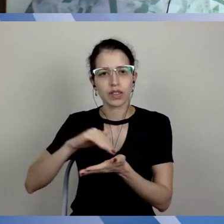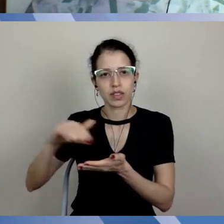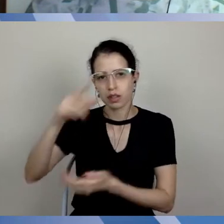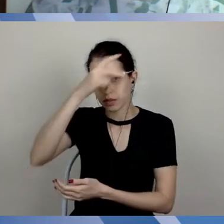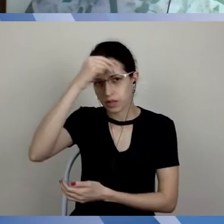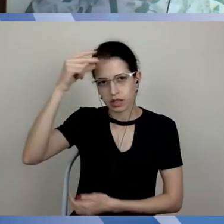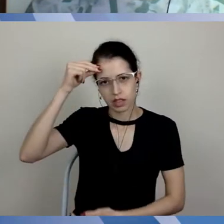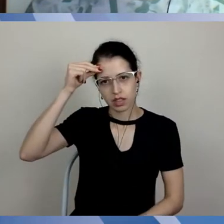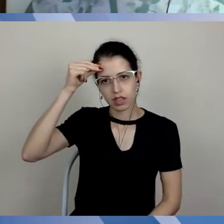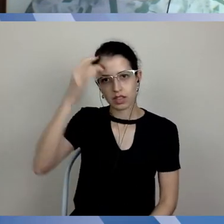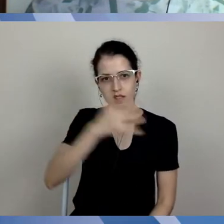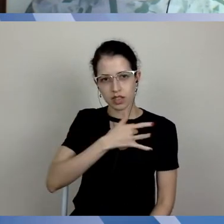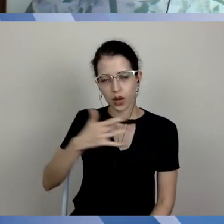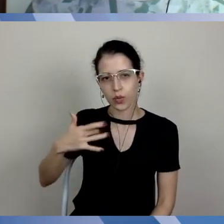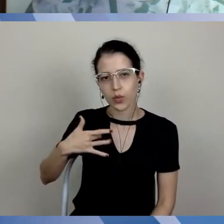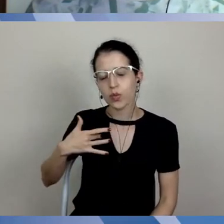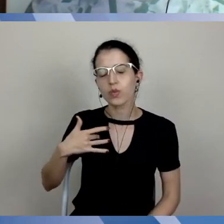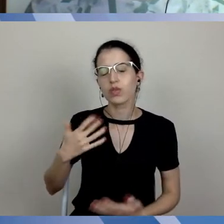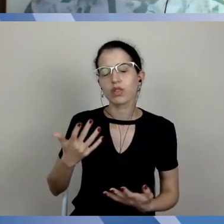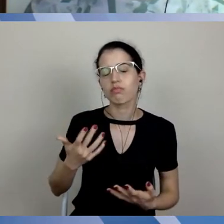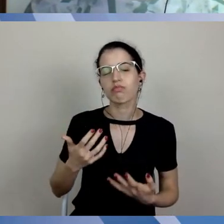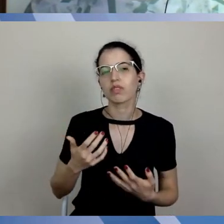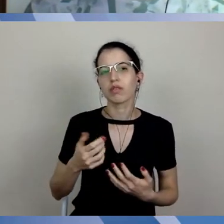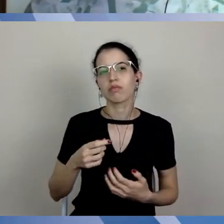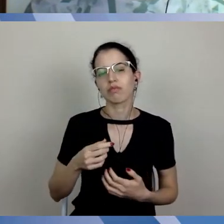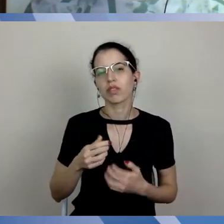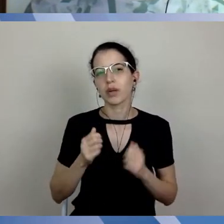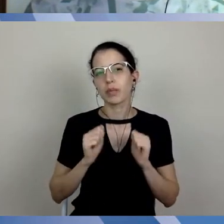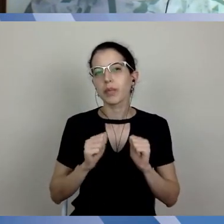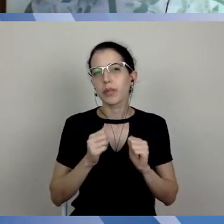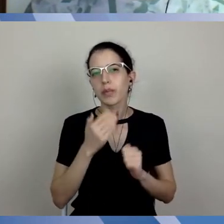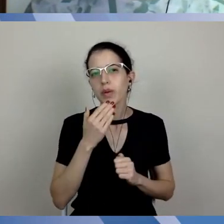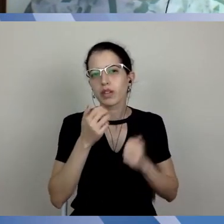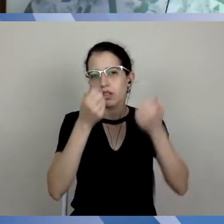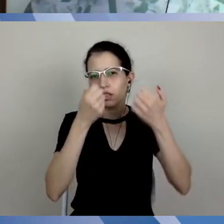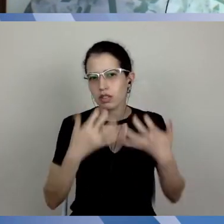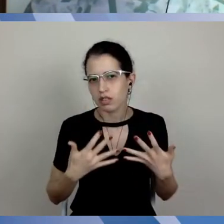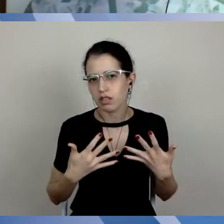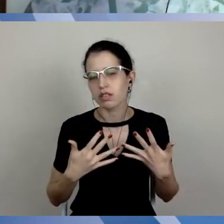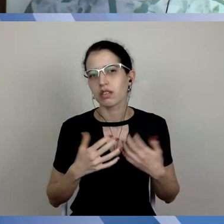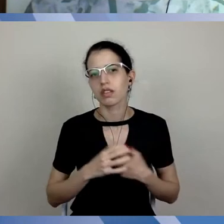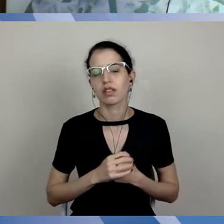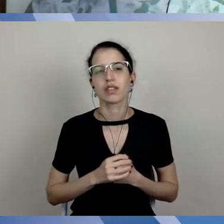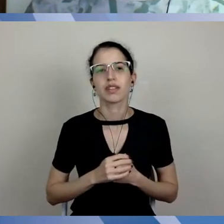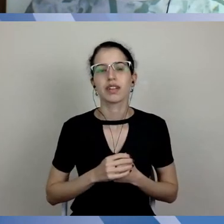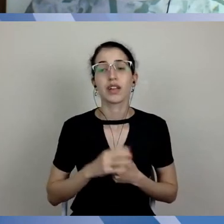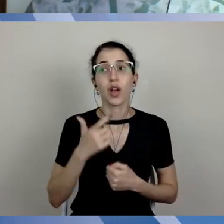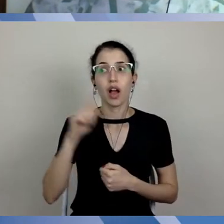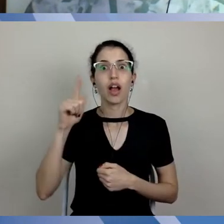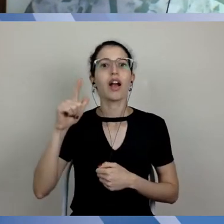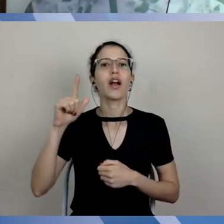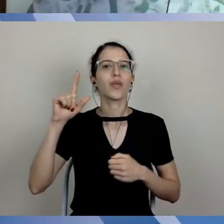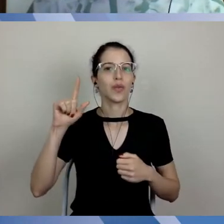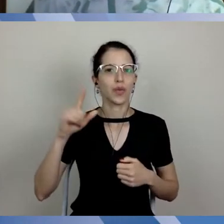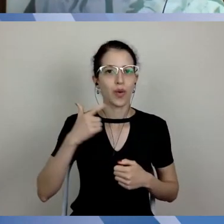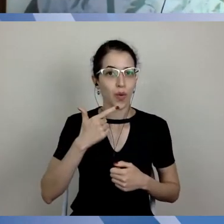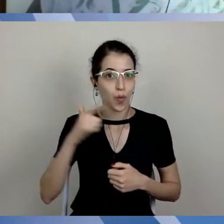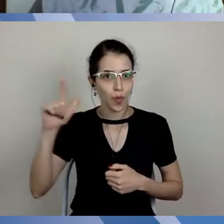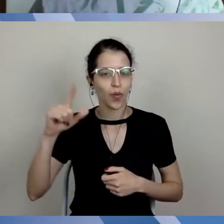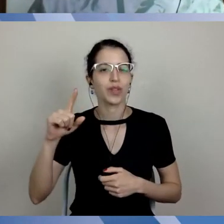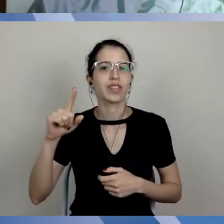assim. Então, se você puder comentar ainda isso. Ah, e uma outra dúvida muito específica também, que a gente sabe, já tinha vindo antes, inclusive,